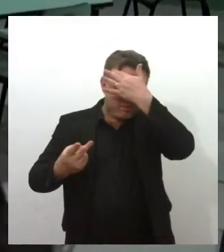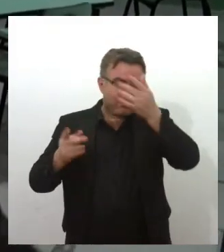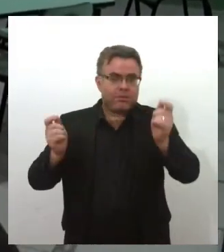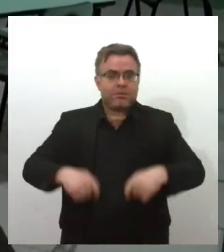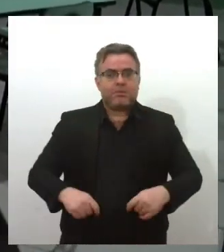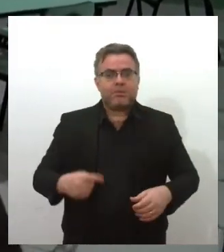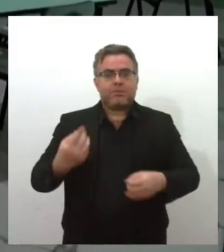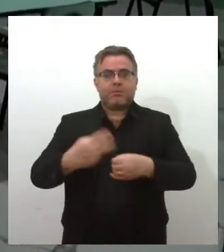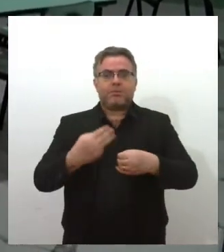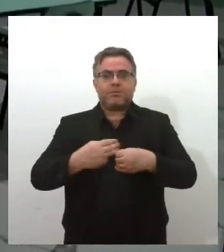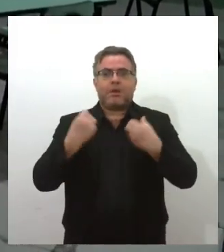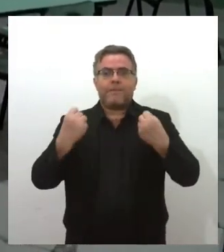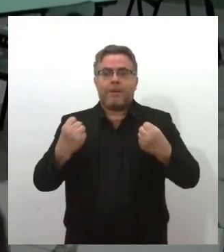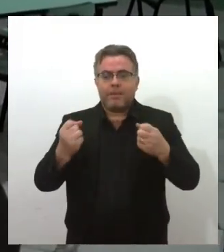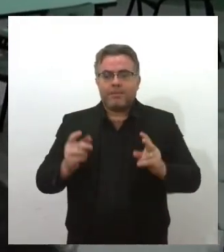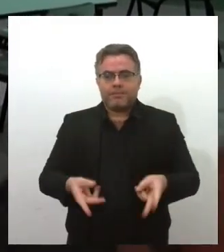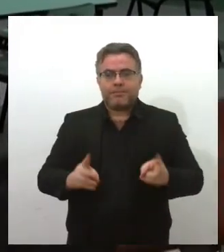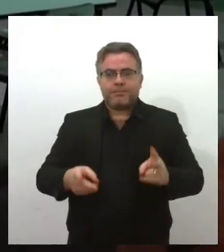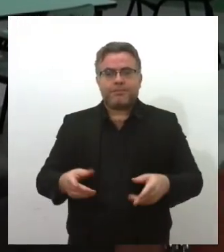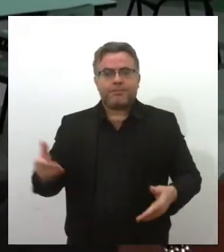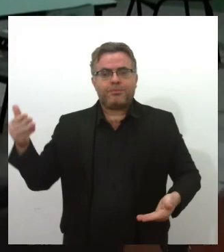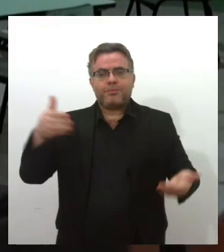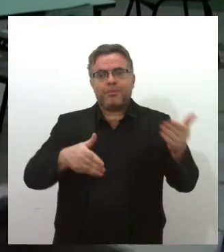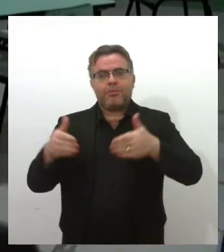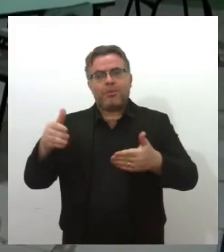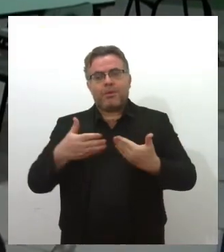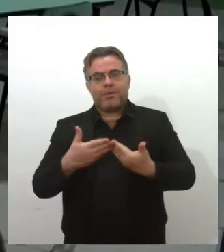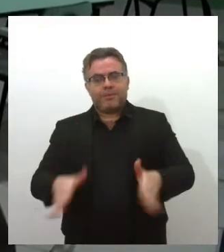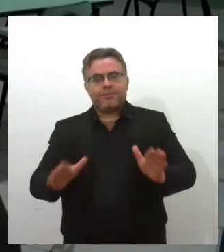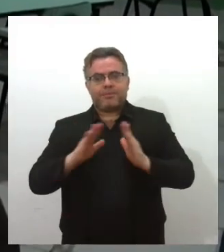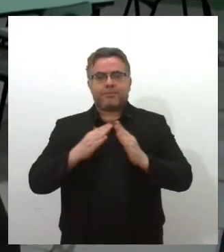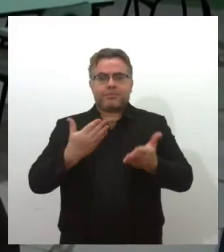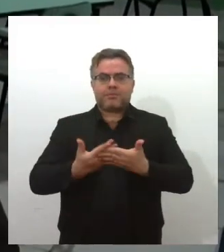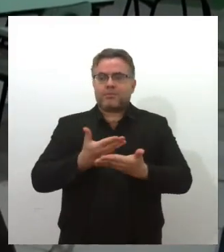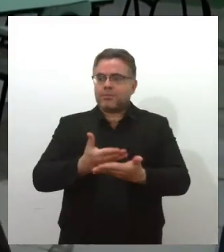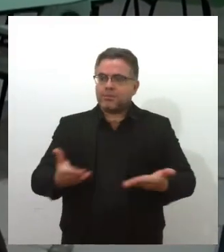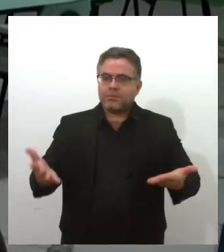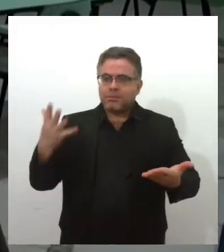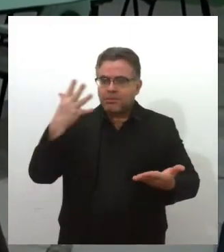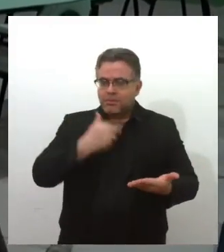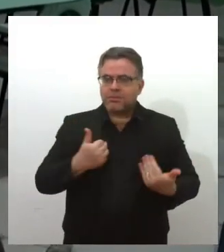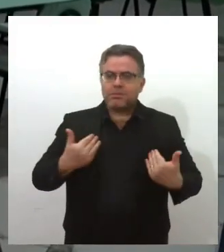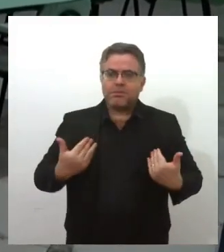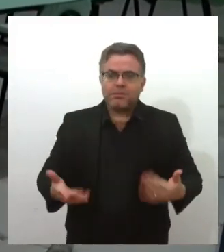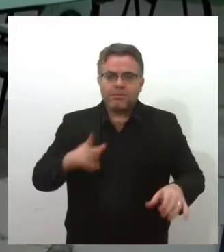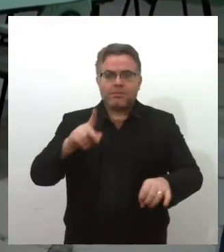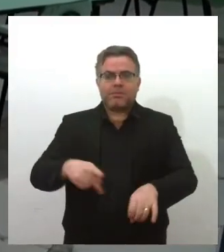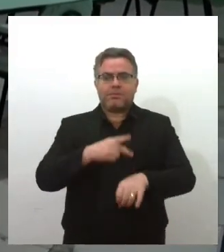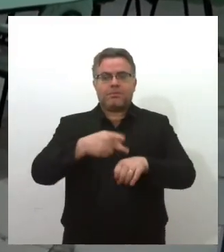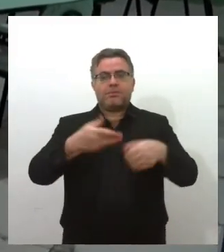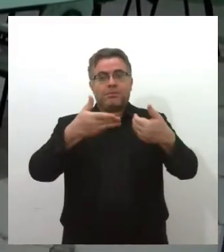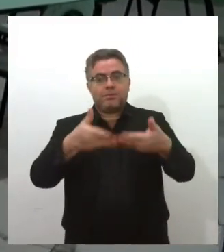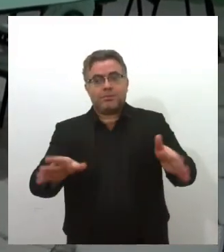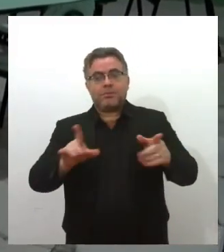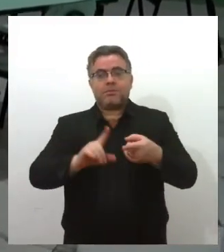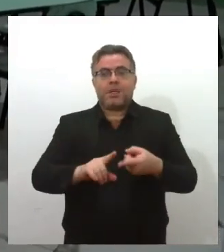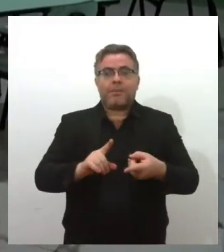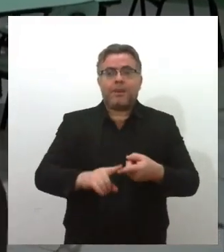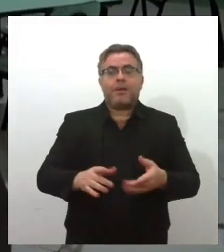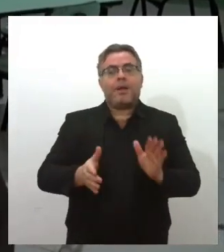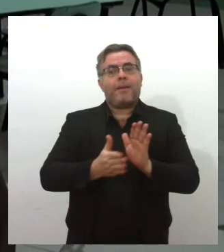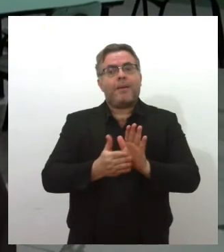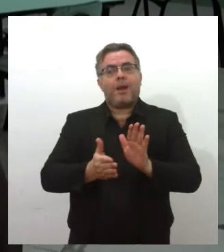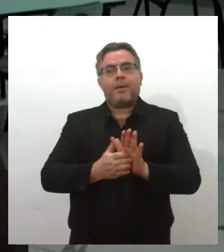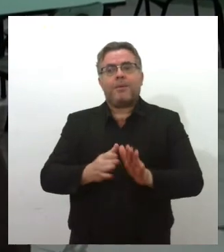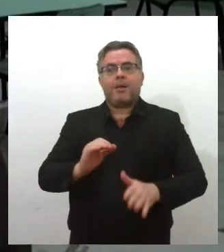município se sinta forte. E vim aqui inaugurar uma bela escola como essa e já inaugurar uma praça. A gente fica feliz e dá parabéns a